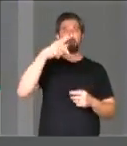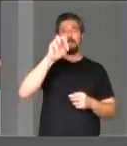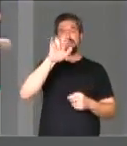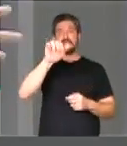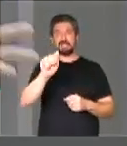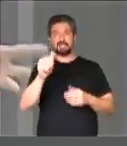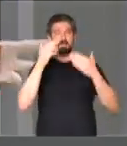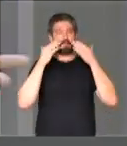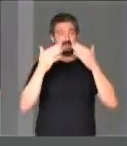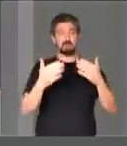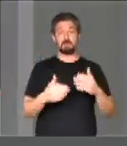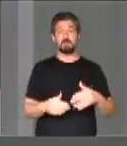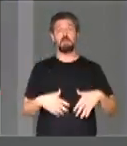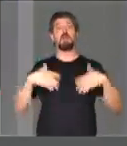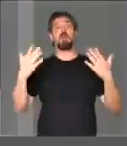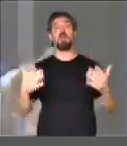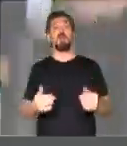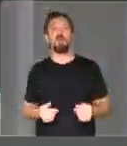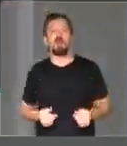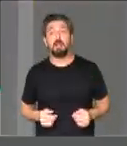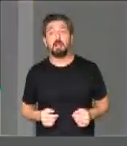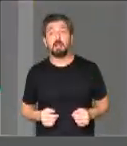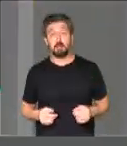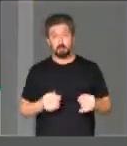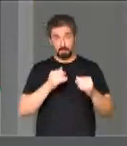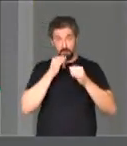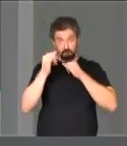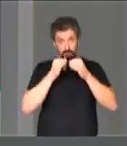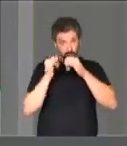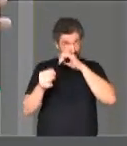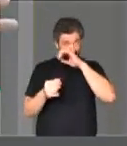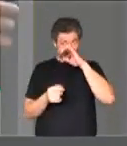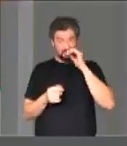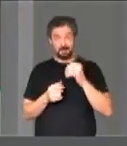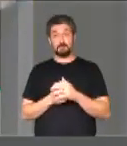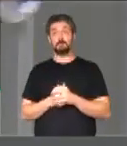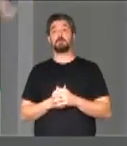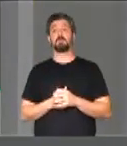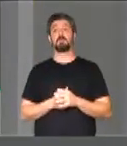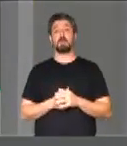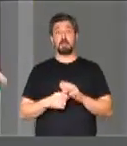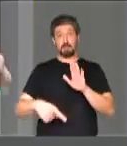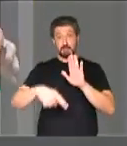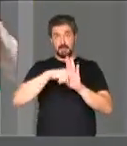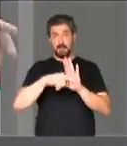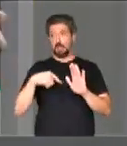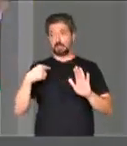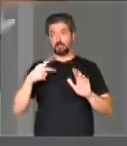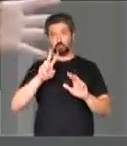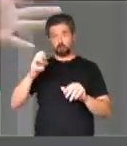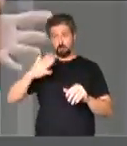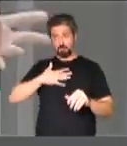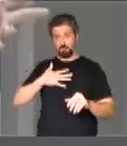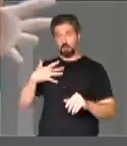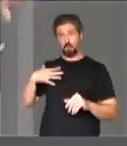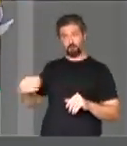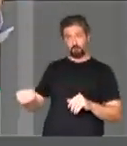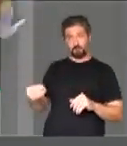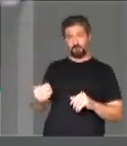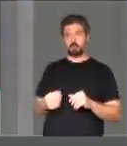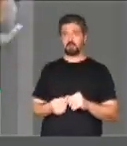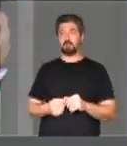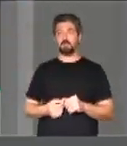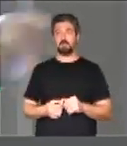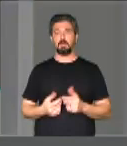apresentadora. E quando é uma informação, seu presidente, negativa nossa, porque a